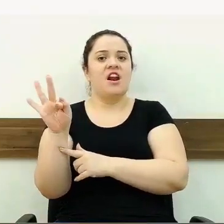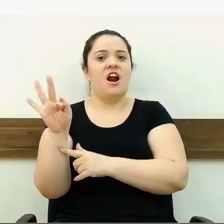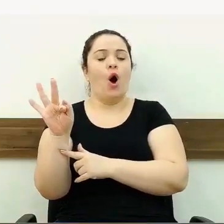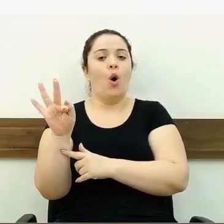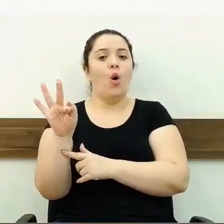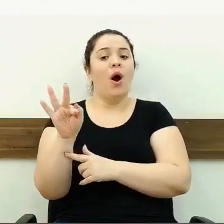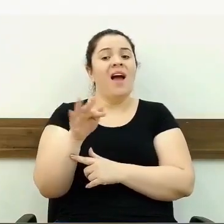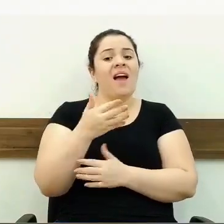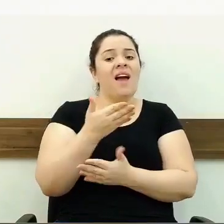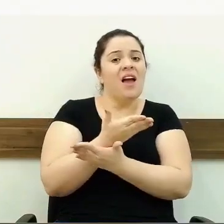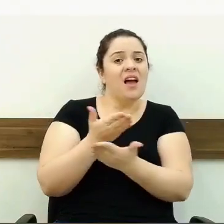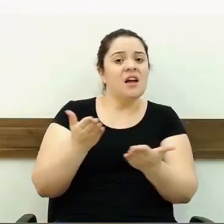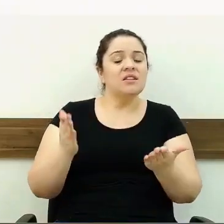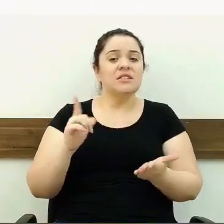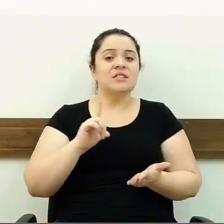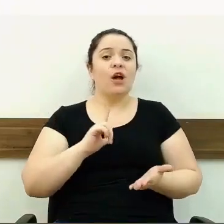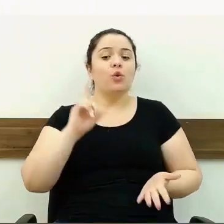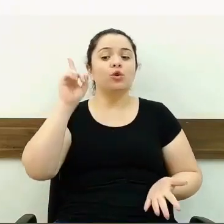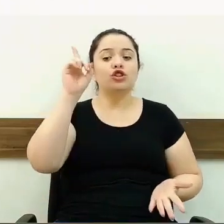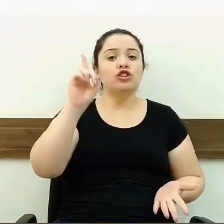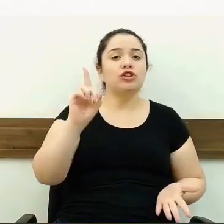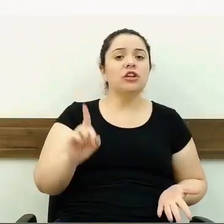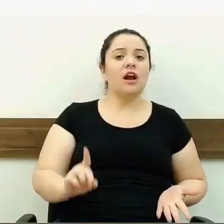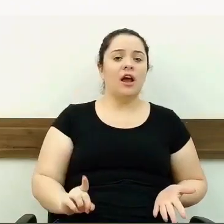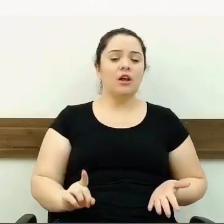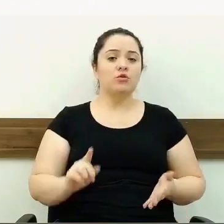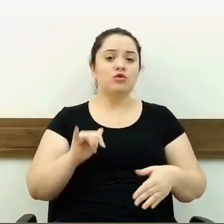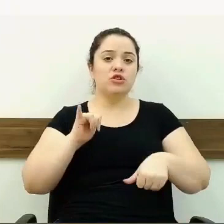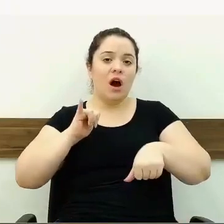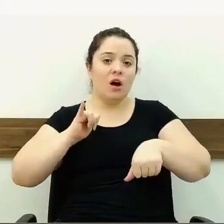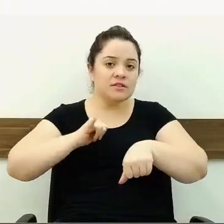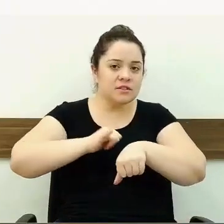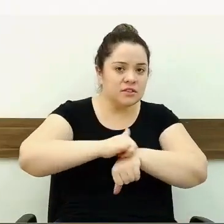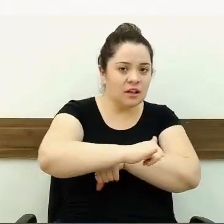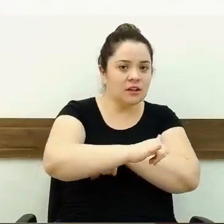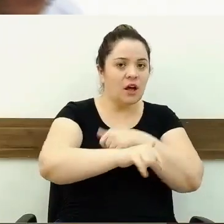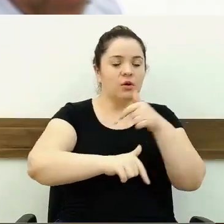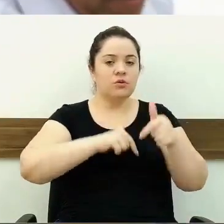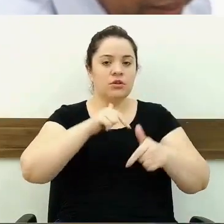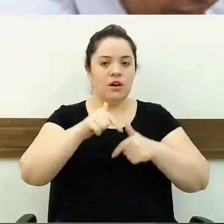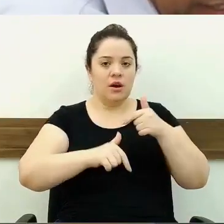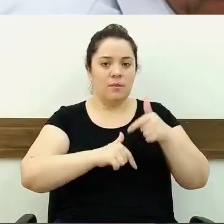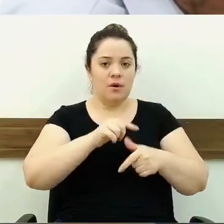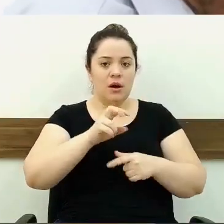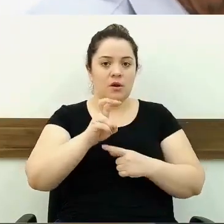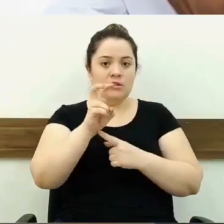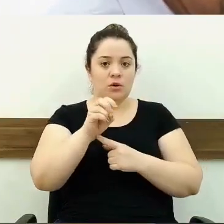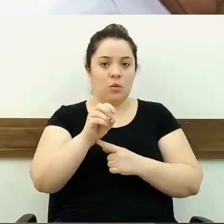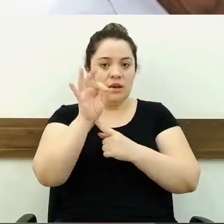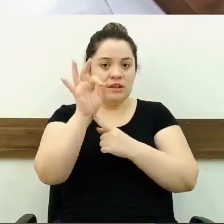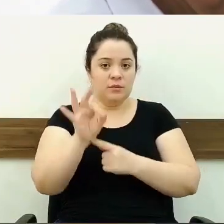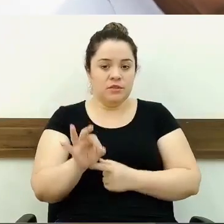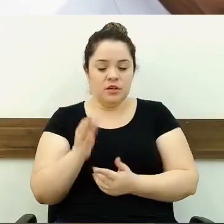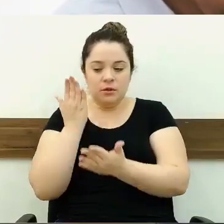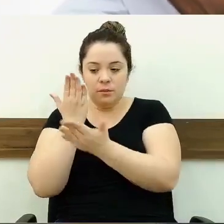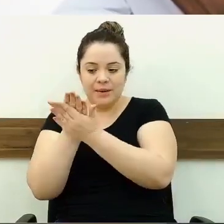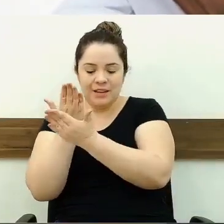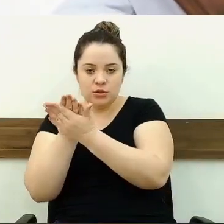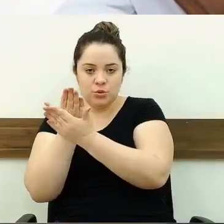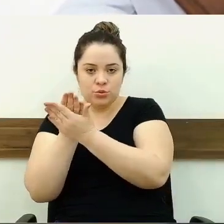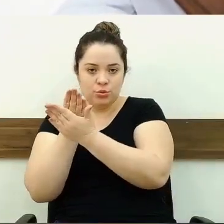de retirar-se do trabalho 50% da carga horária para estudo. O que